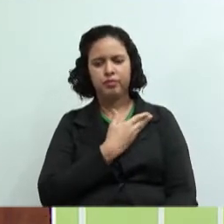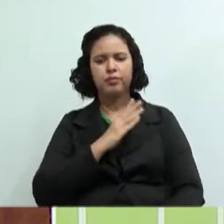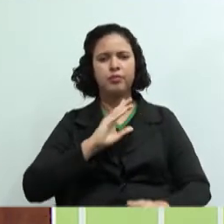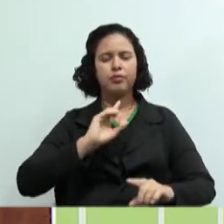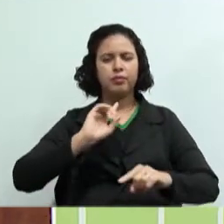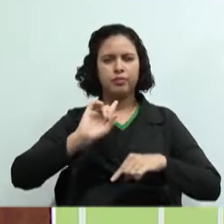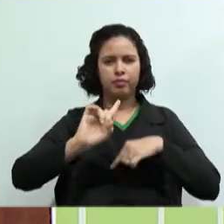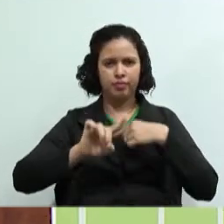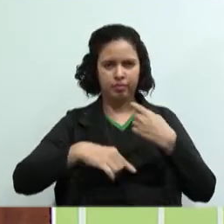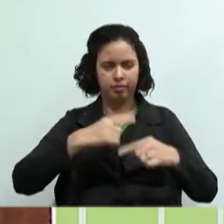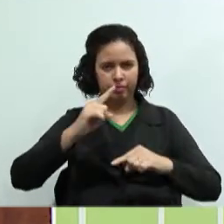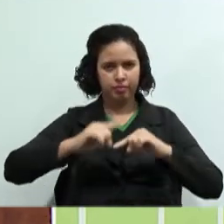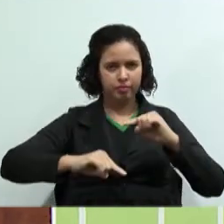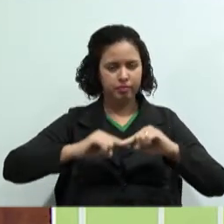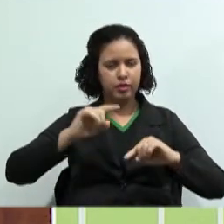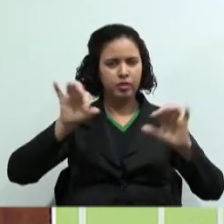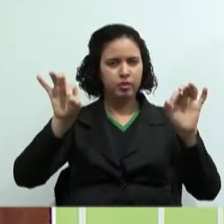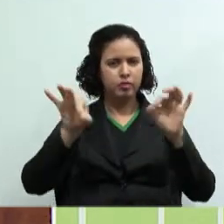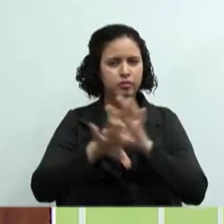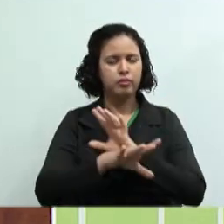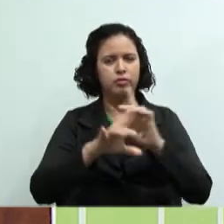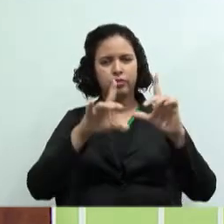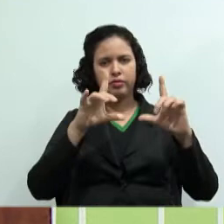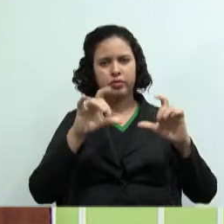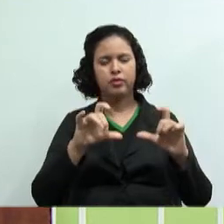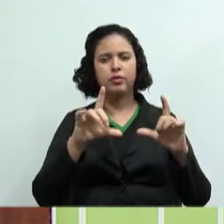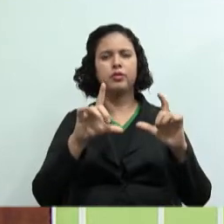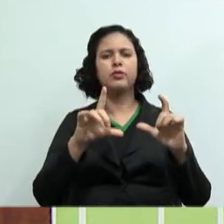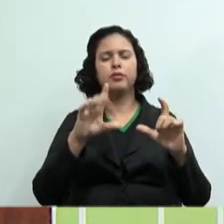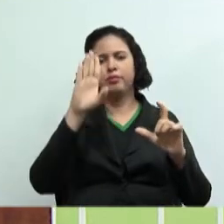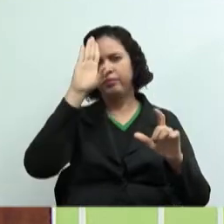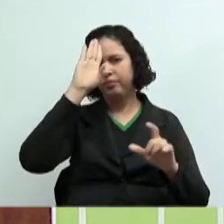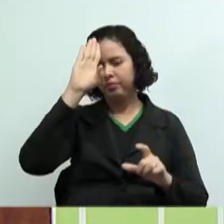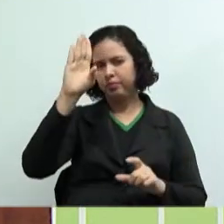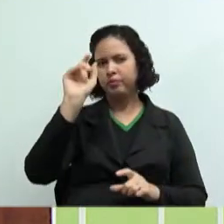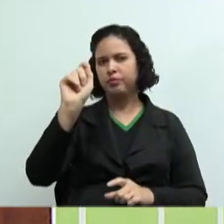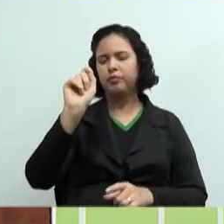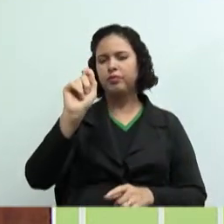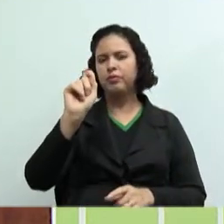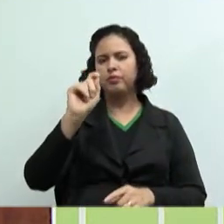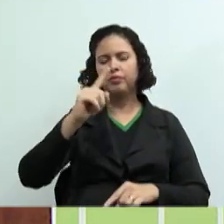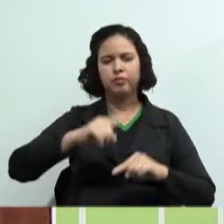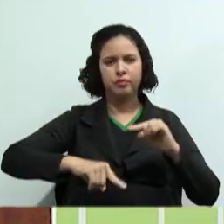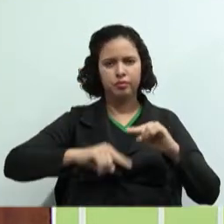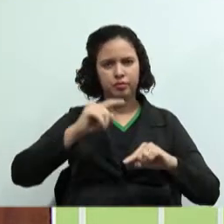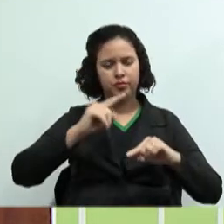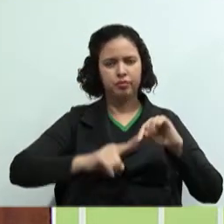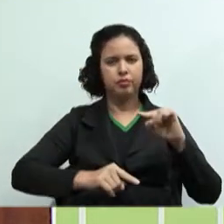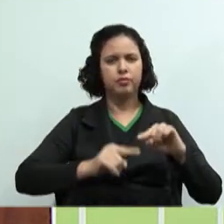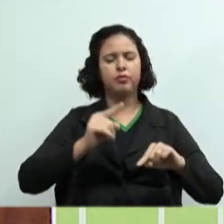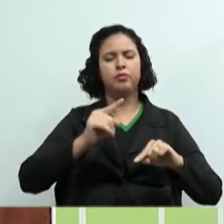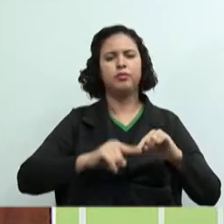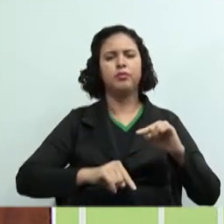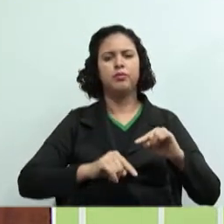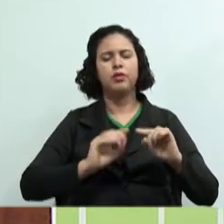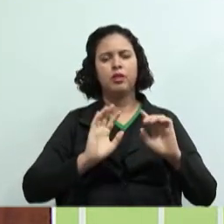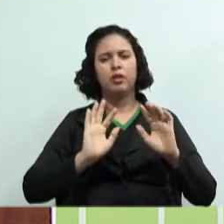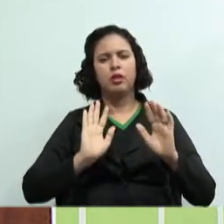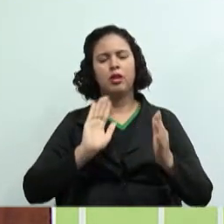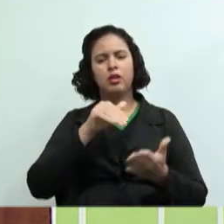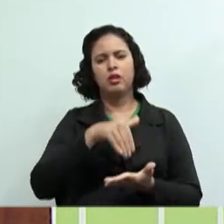material todo pronto, com fotos, principalmente definindo os produtos, eu preciso que até